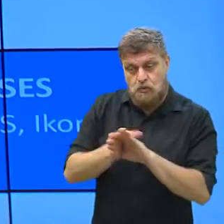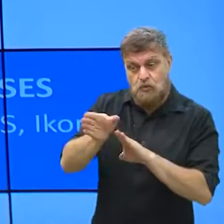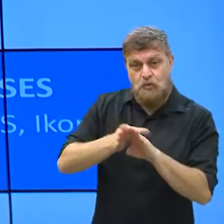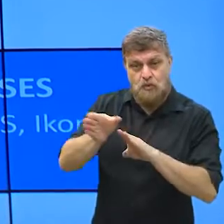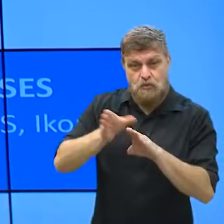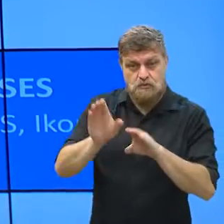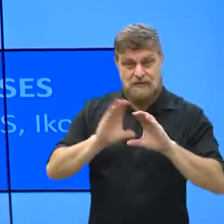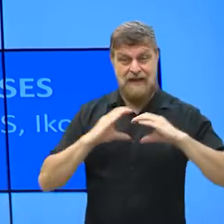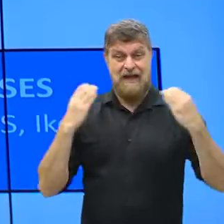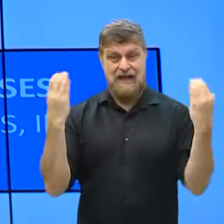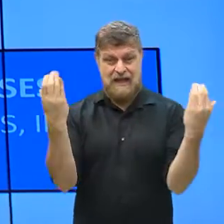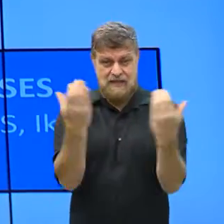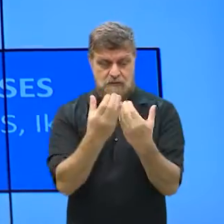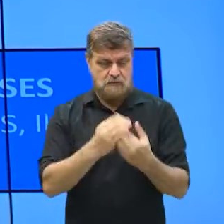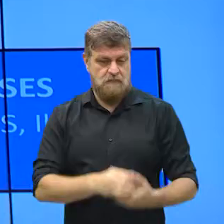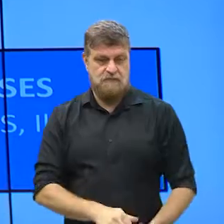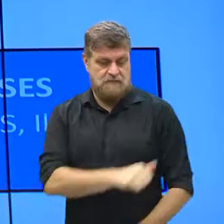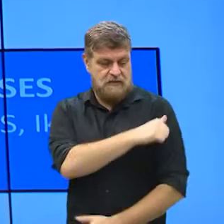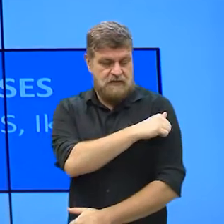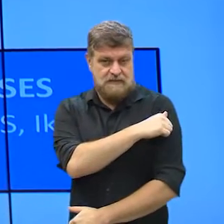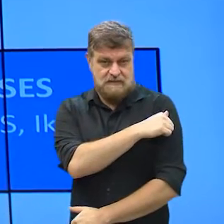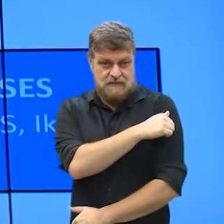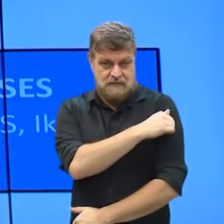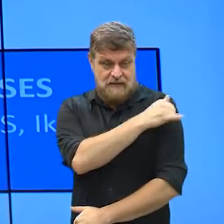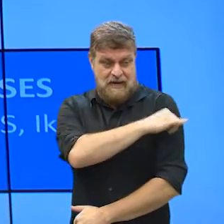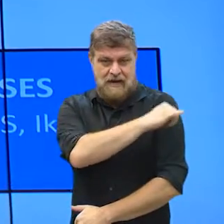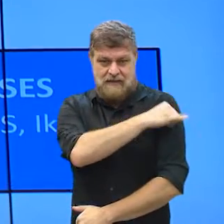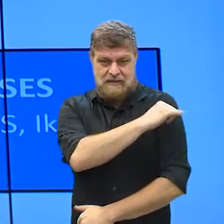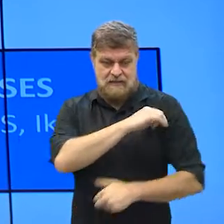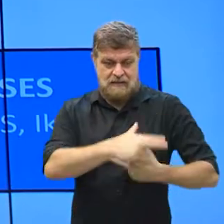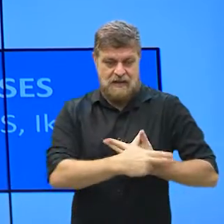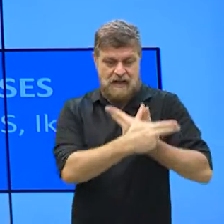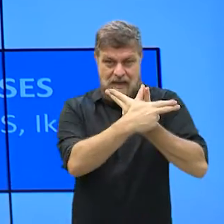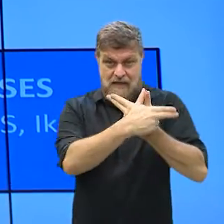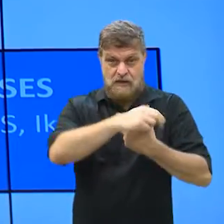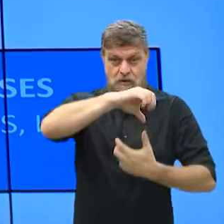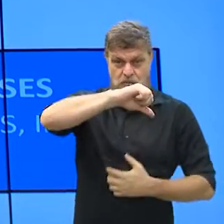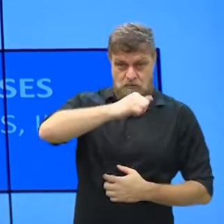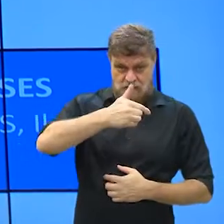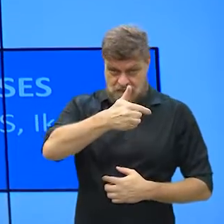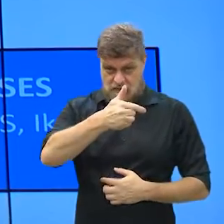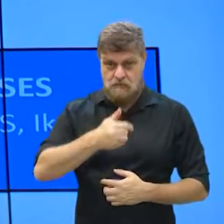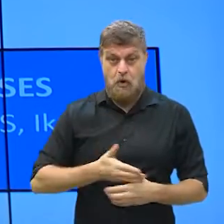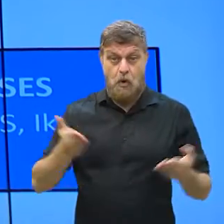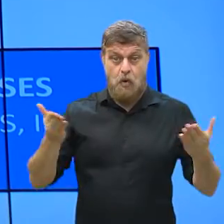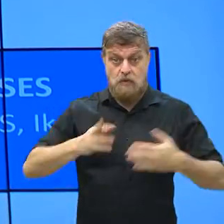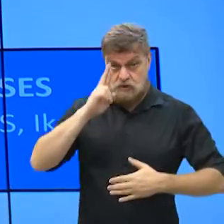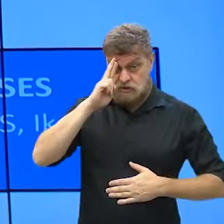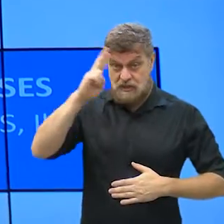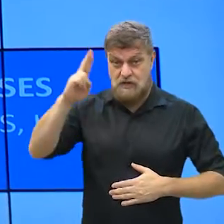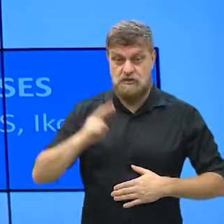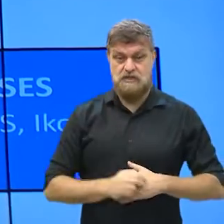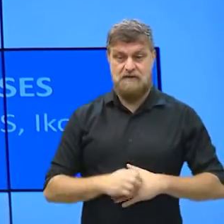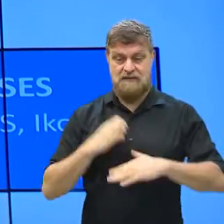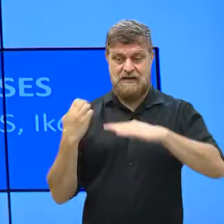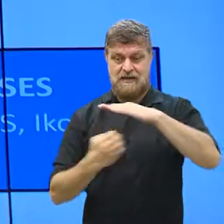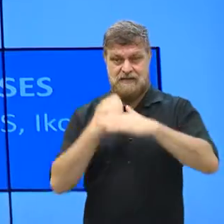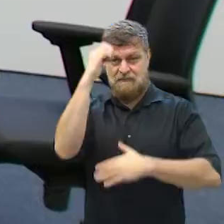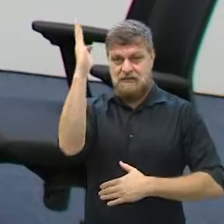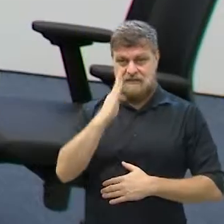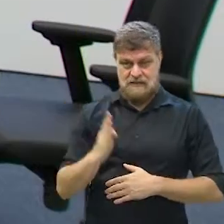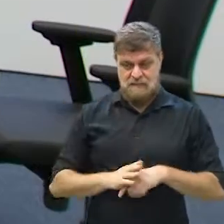Conferência Mundial sobre Meio Ambiente, a Rio 92 e atualmente é o chefe-geral da Embrapa